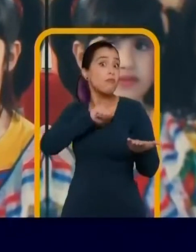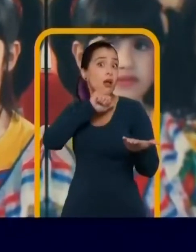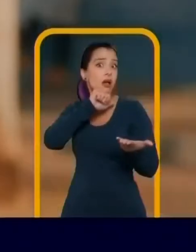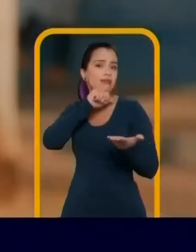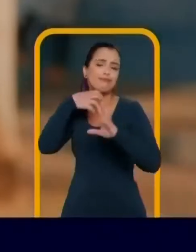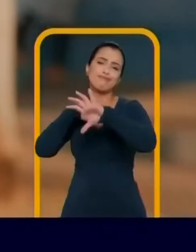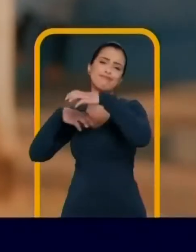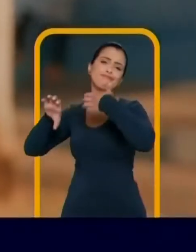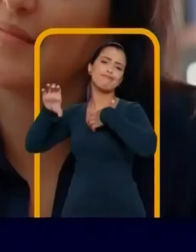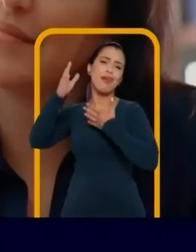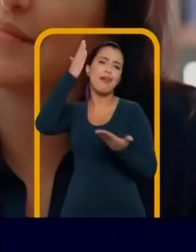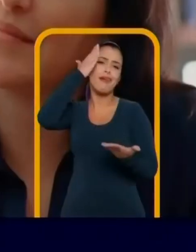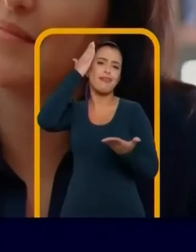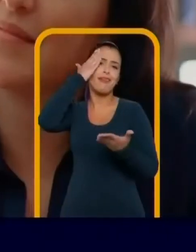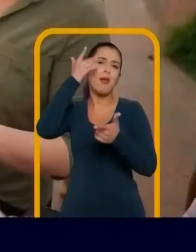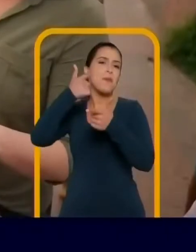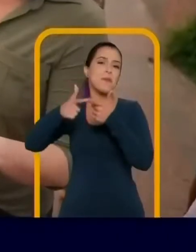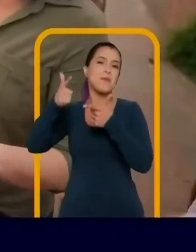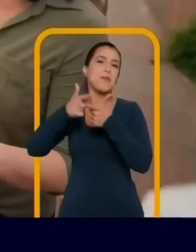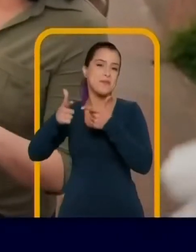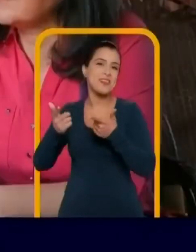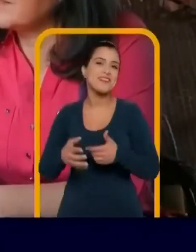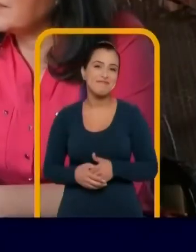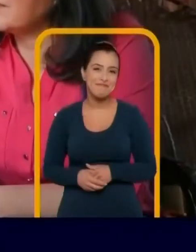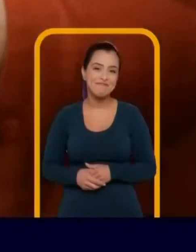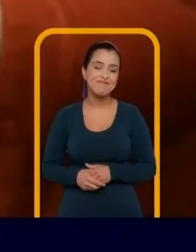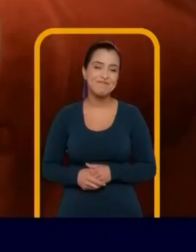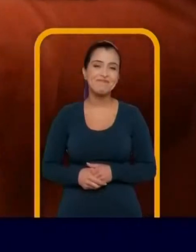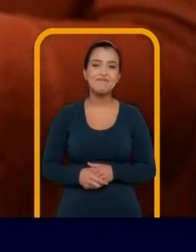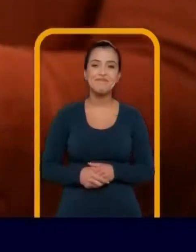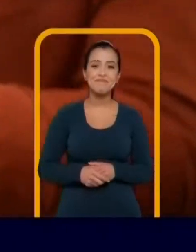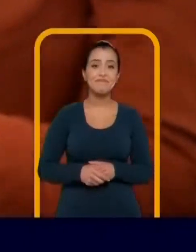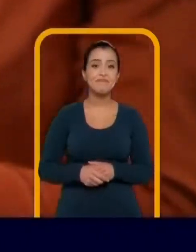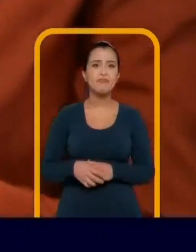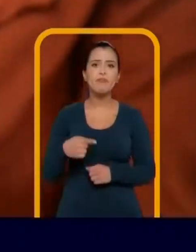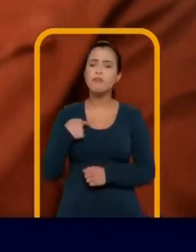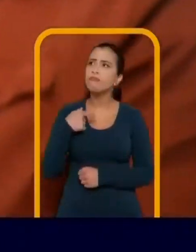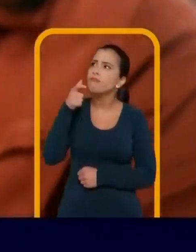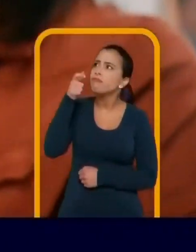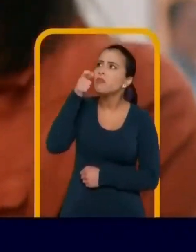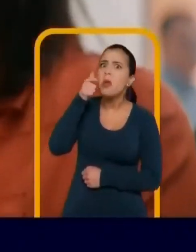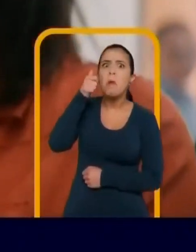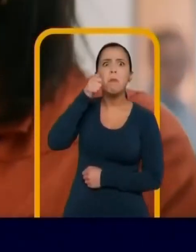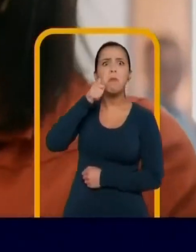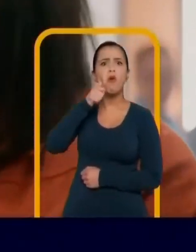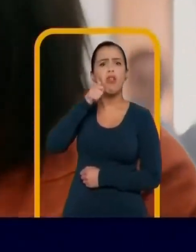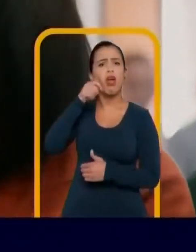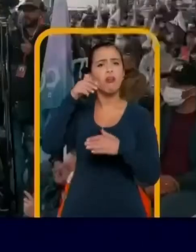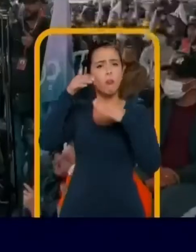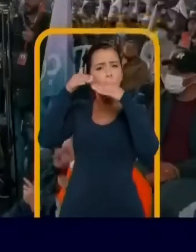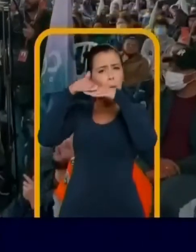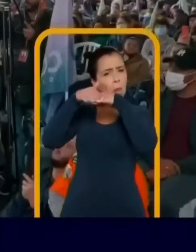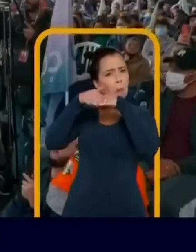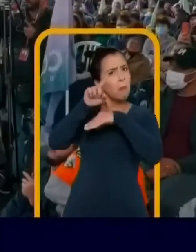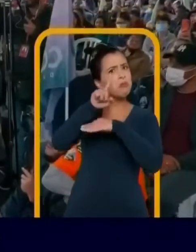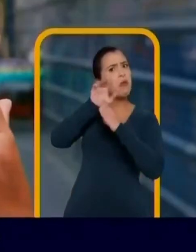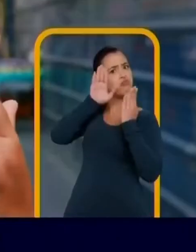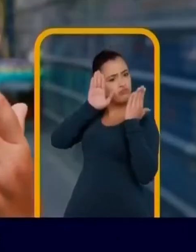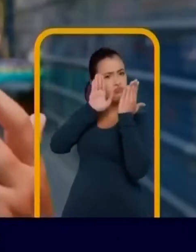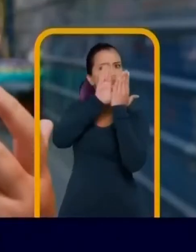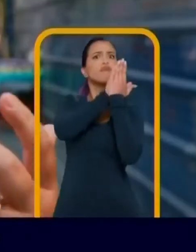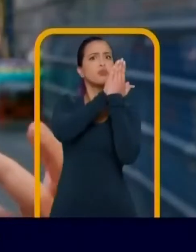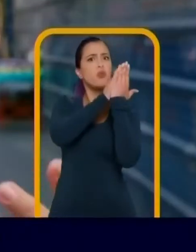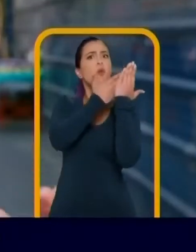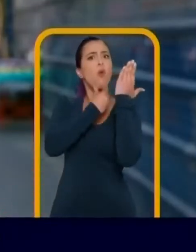mulher, ela sabe os problemas que a gente tem, né? E eu vi ali uma mulher falando, não se